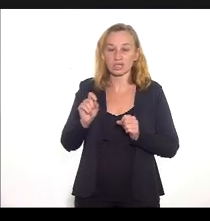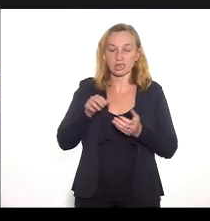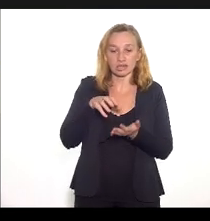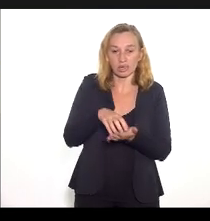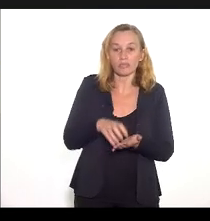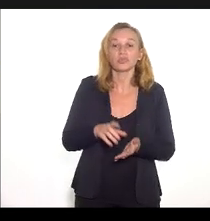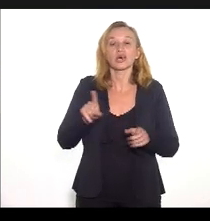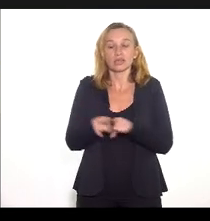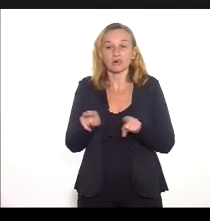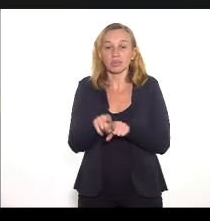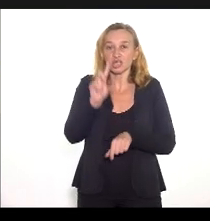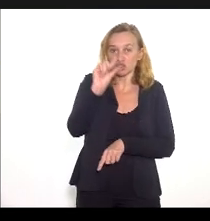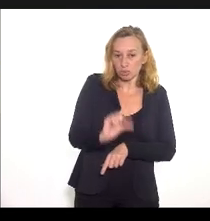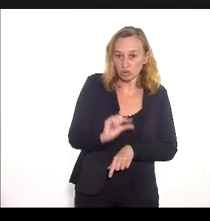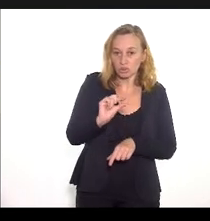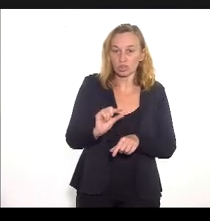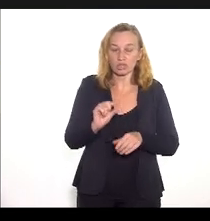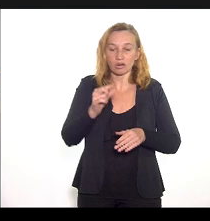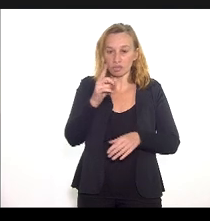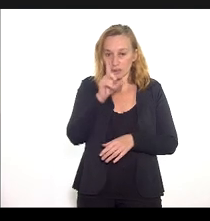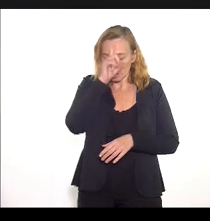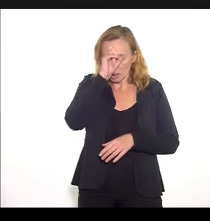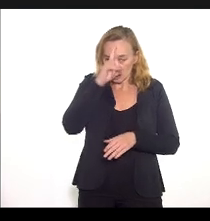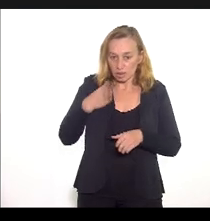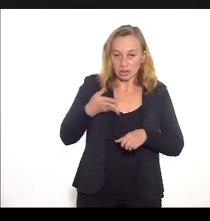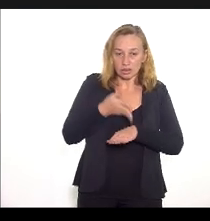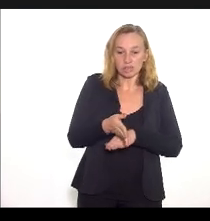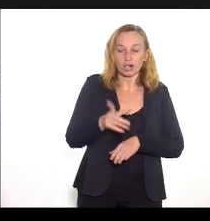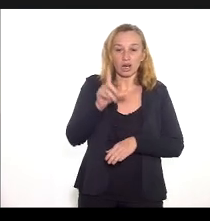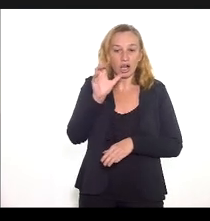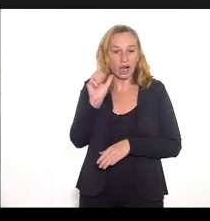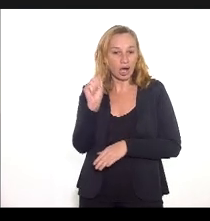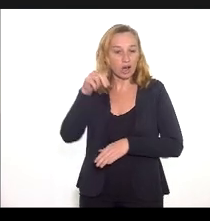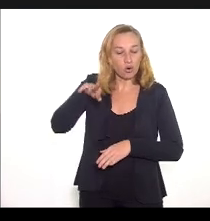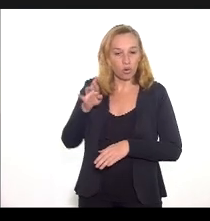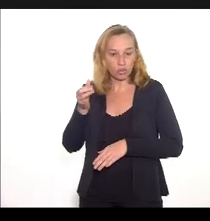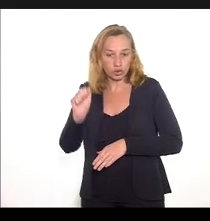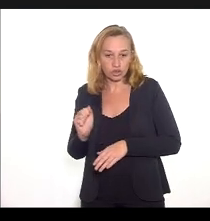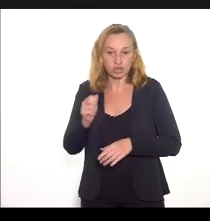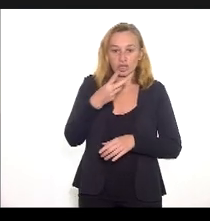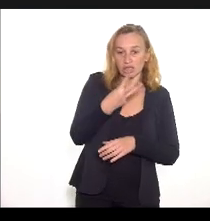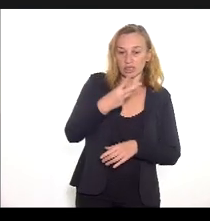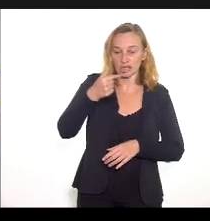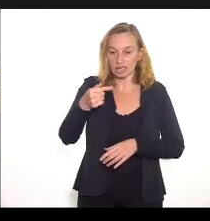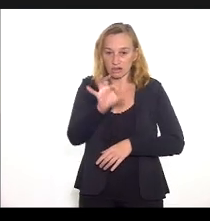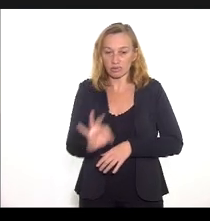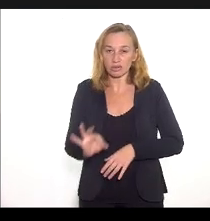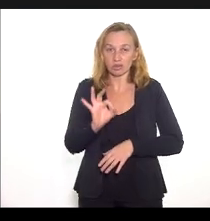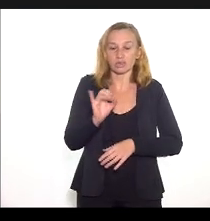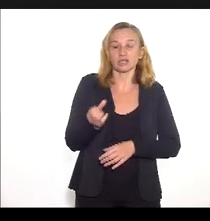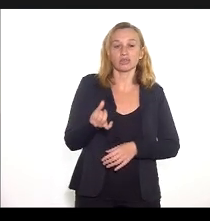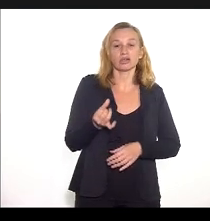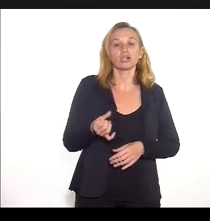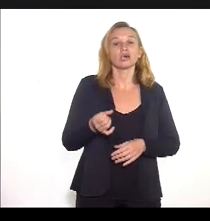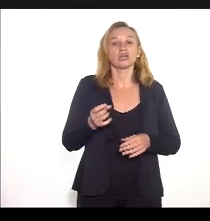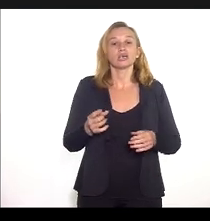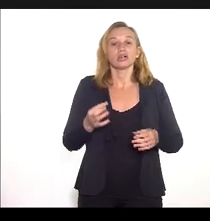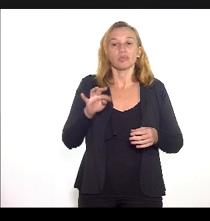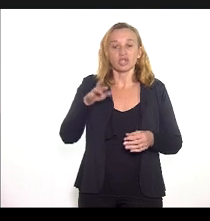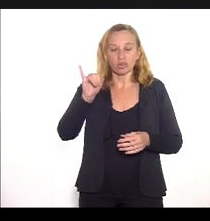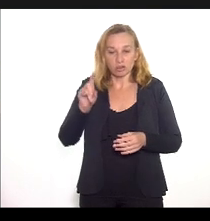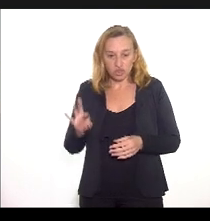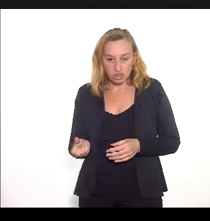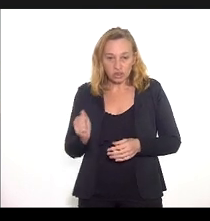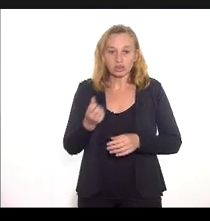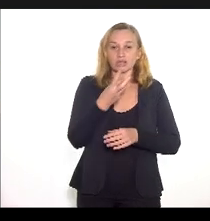apresentaram redução as internações para tratamento em oncologia 37,6%, para tratamento em nefrologia